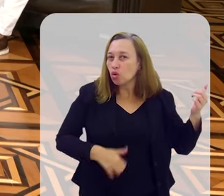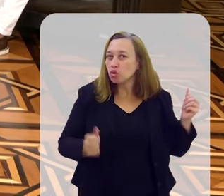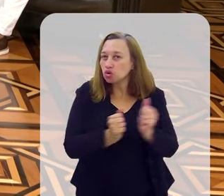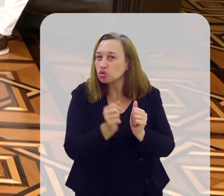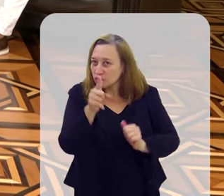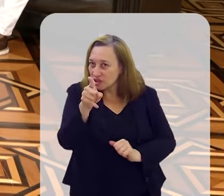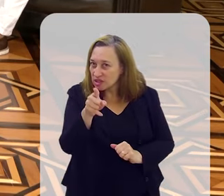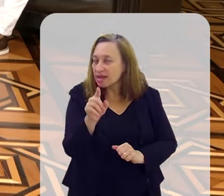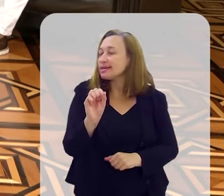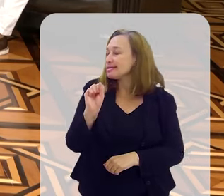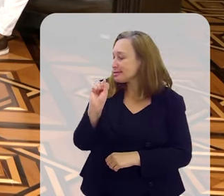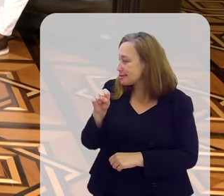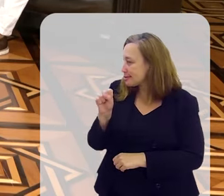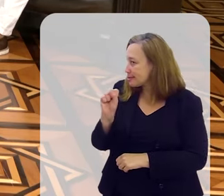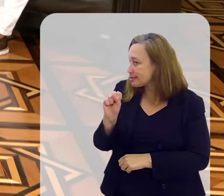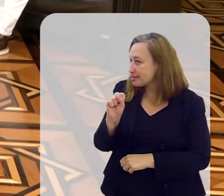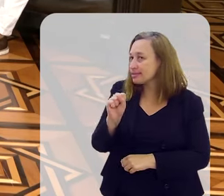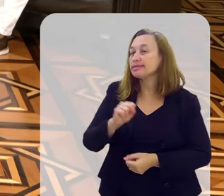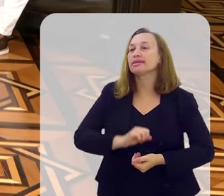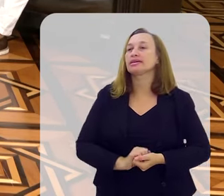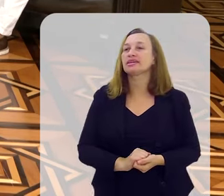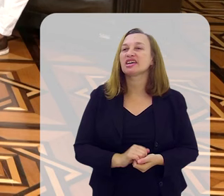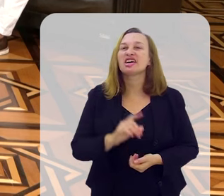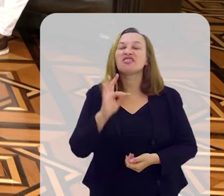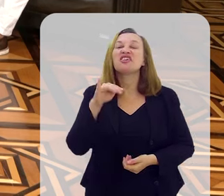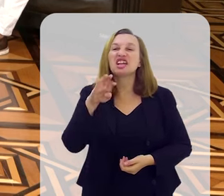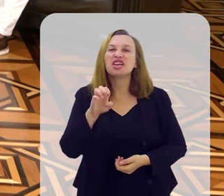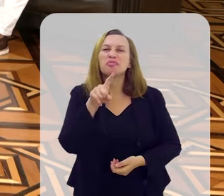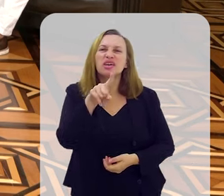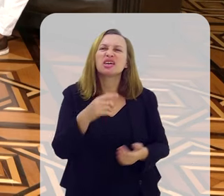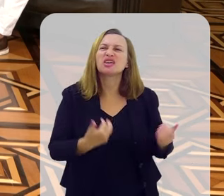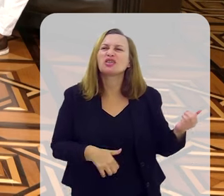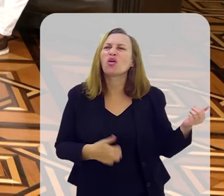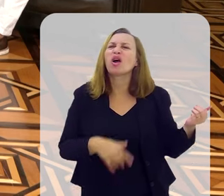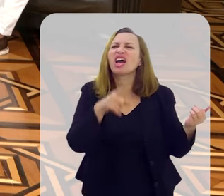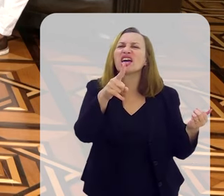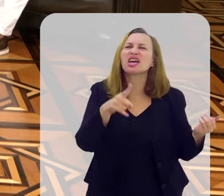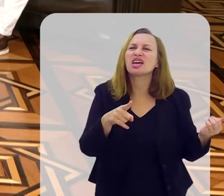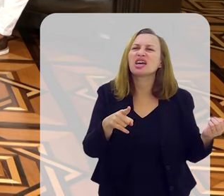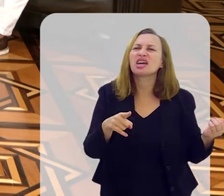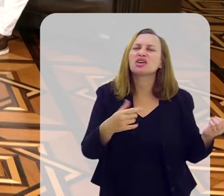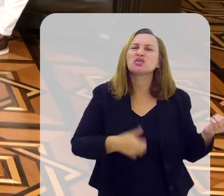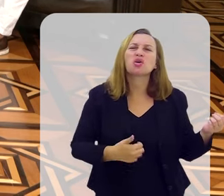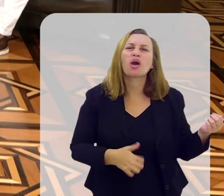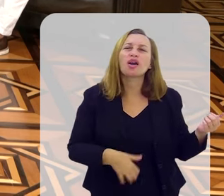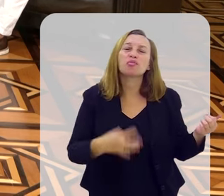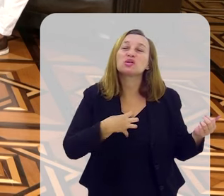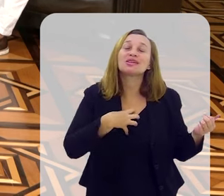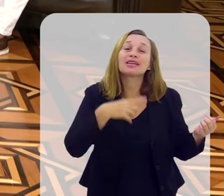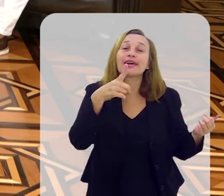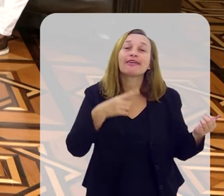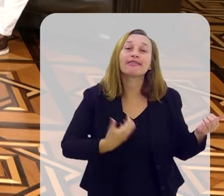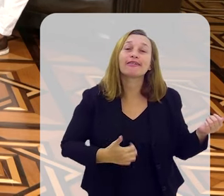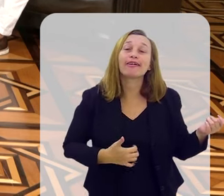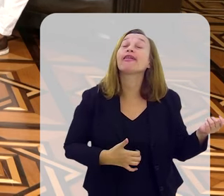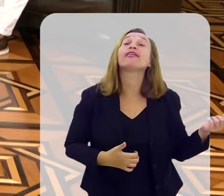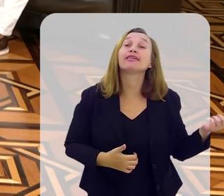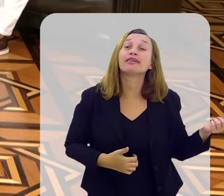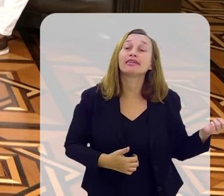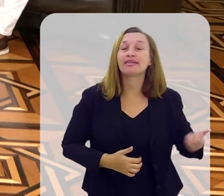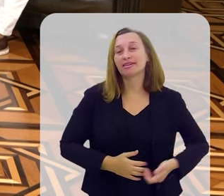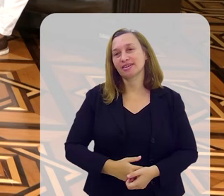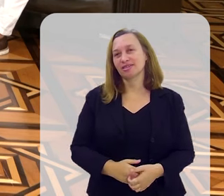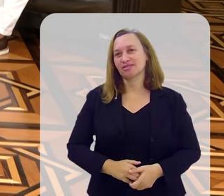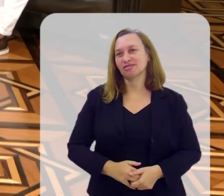Tocou, tocou, tocou e sempre vai tocar, em nome de Jesus. Felipe, manda para mim uma base aí. Manda uma cama boa para mim aí, vai, Felipe.